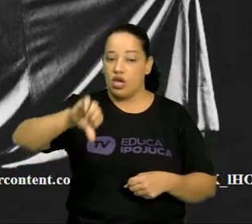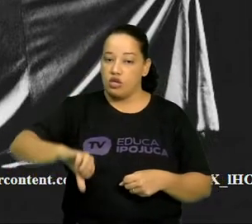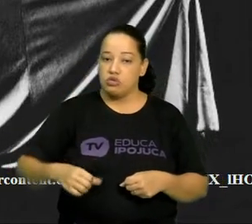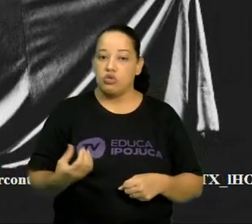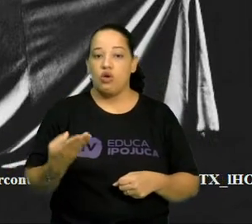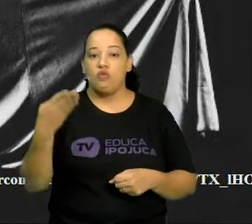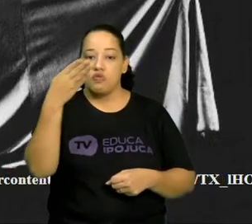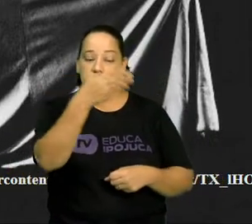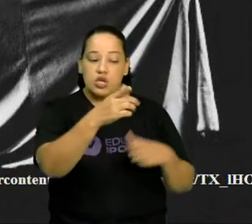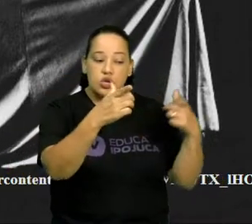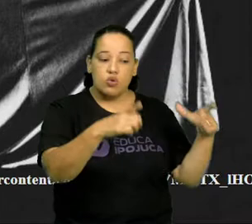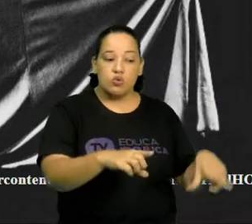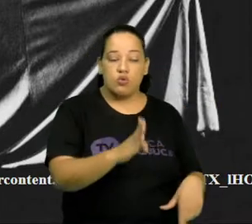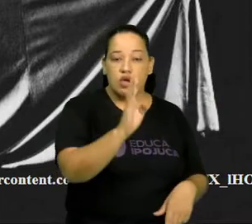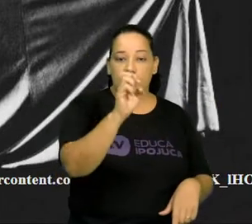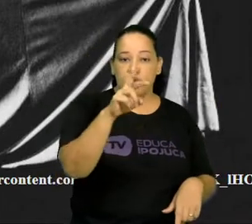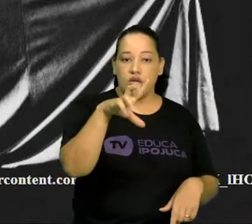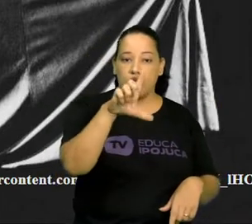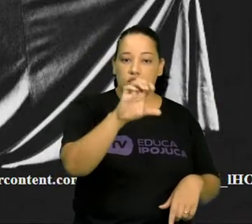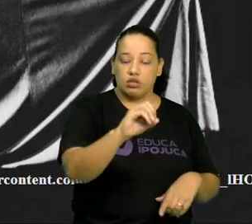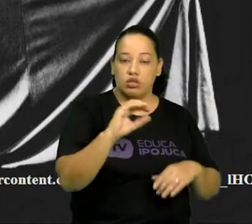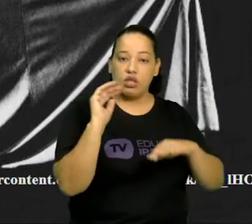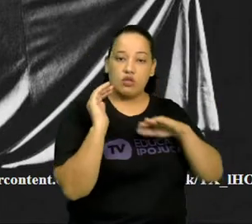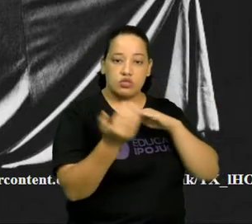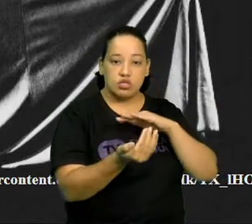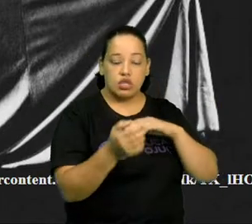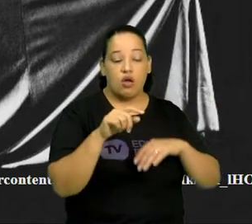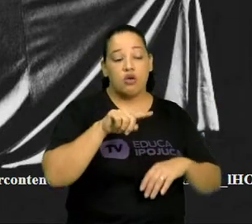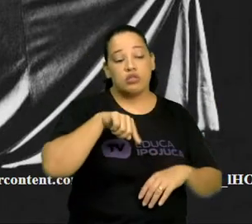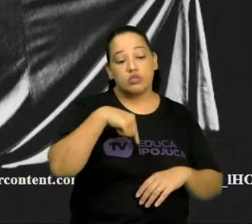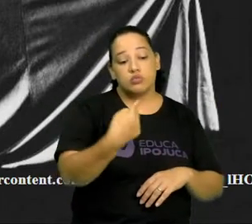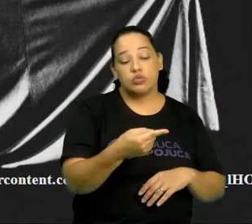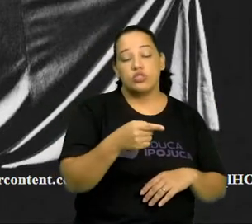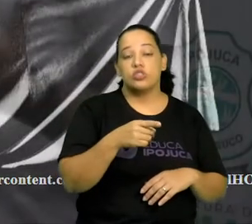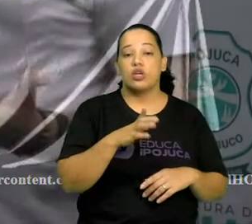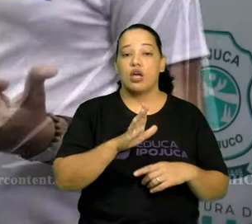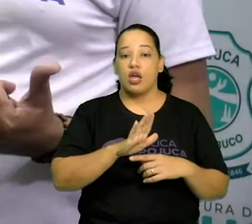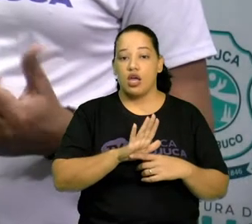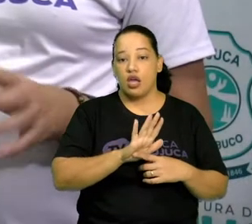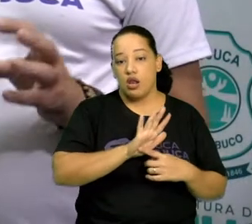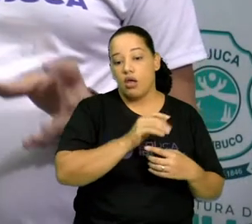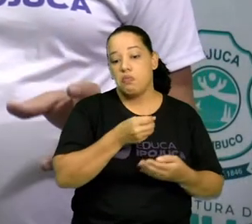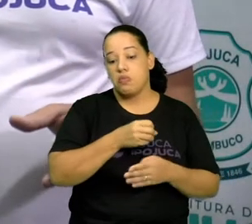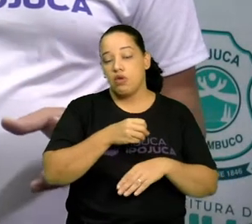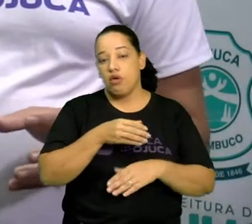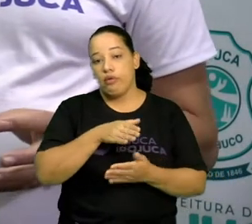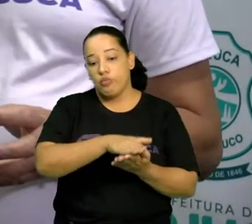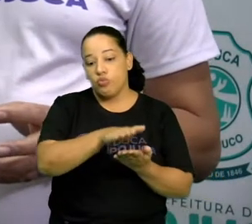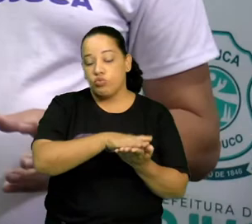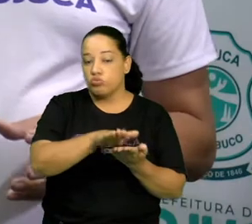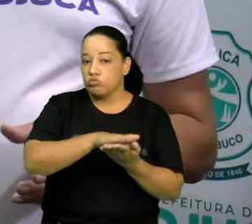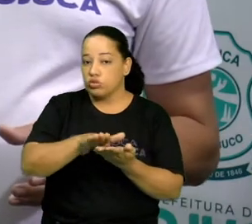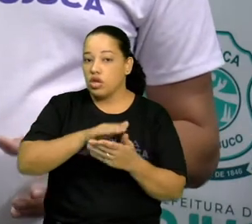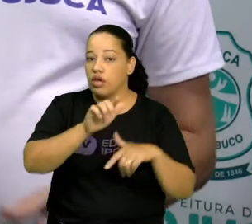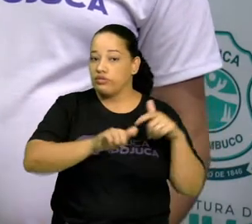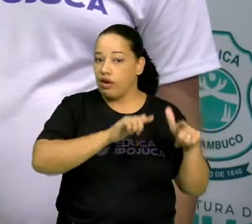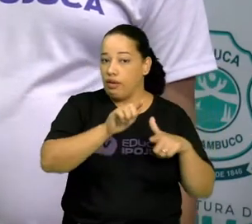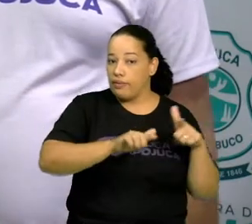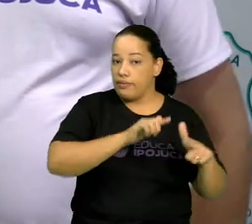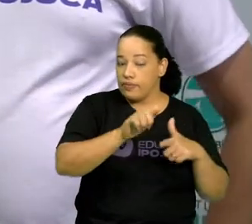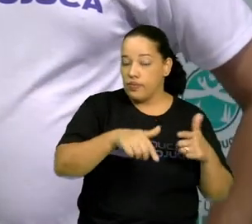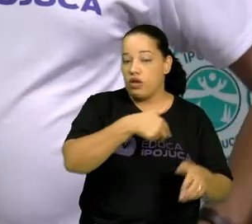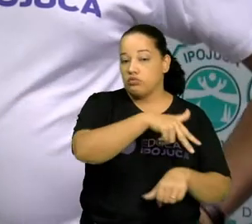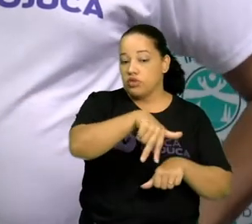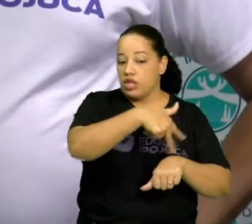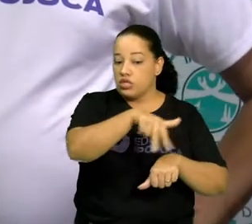Ocidental. Enfim. E publicou obras sobre a dança. A linguagem da dança é uma delas. É uma estudiosa